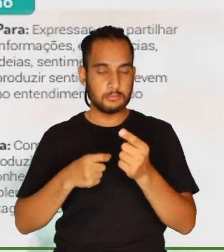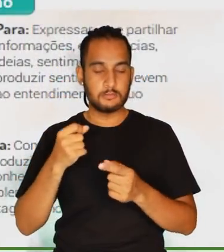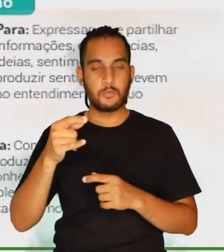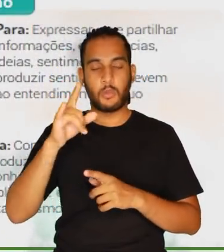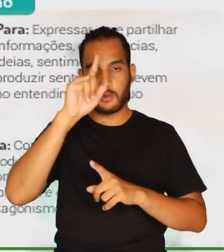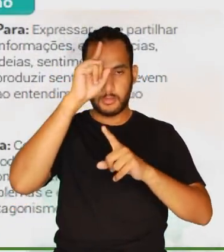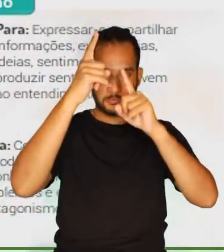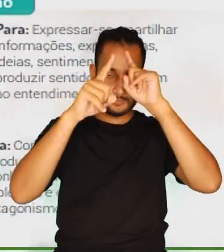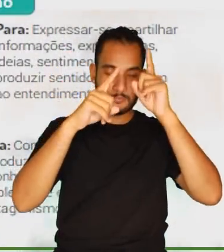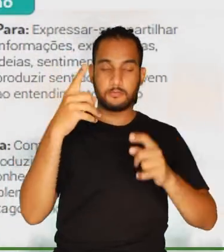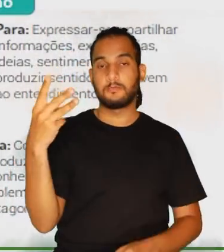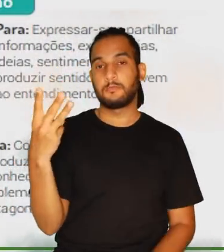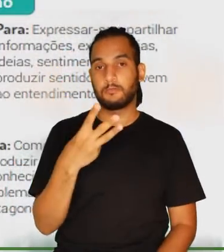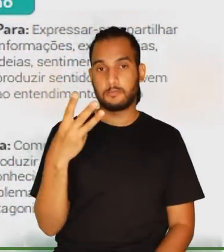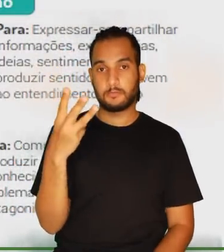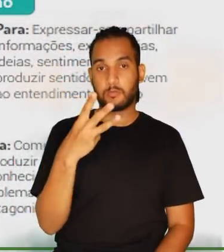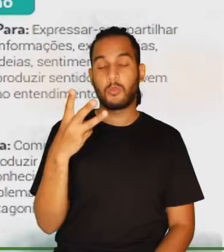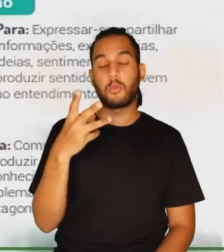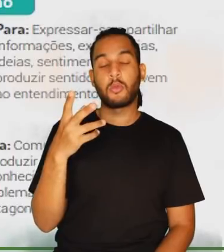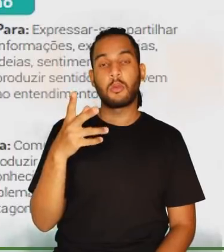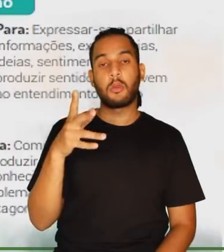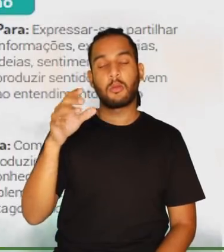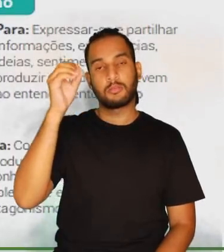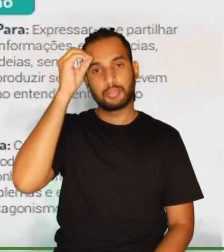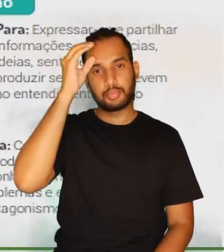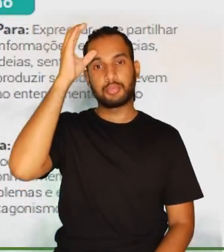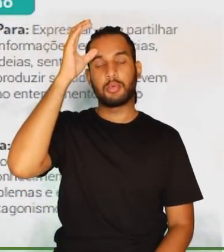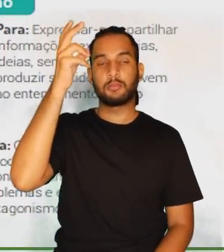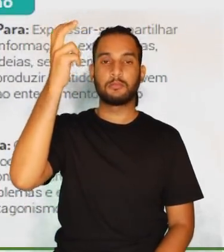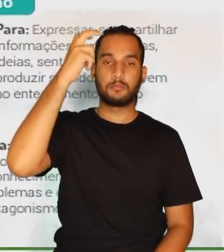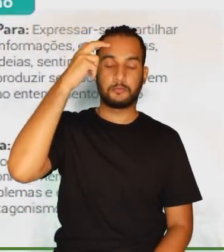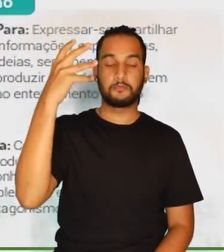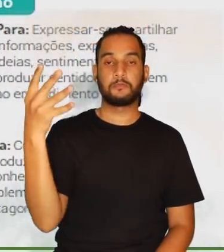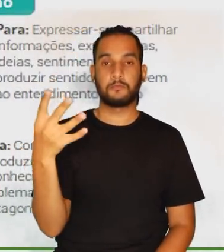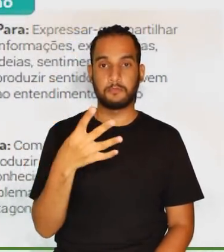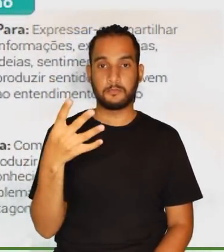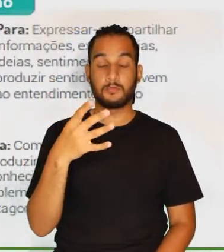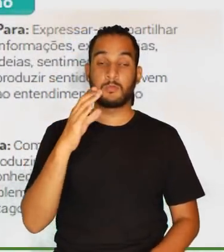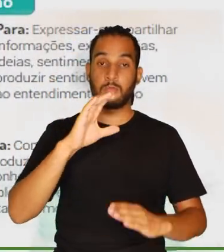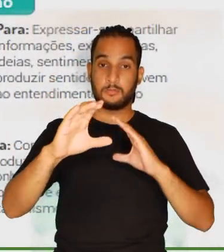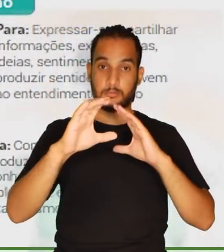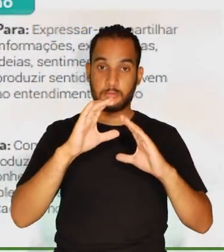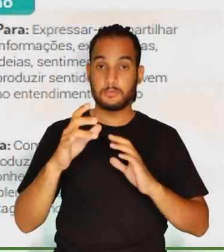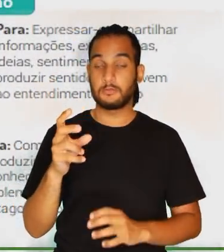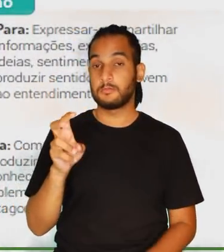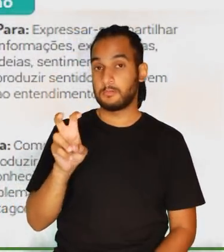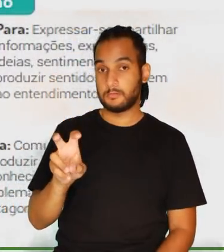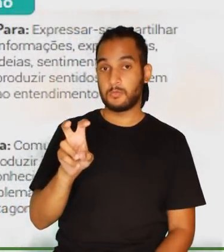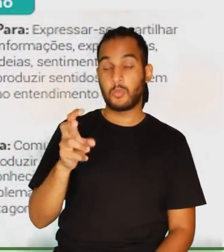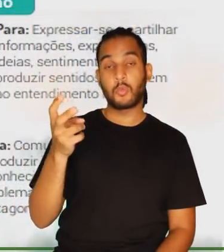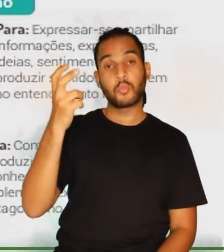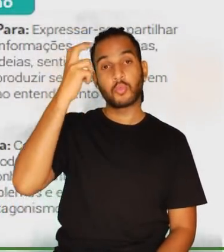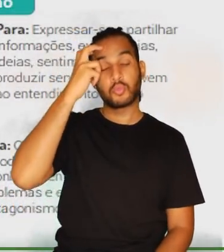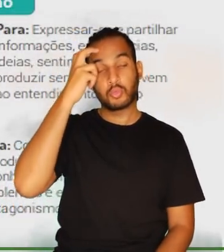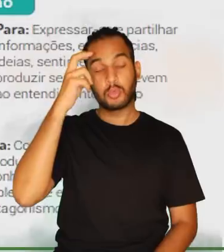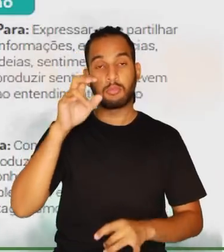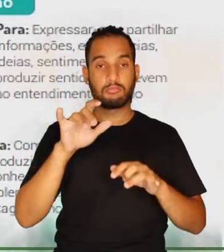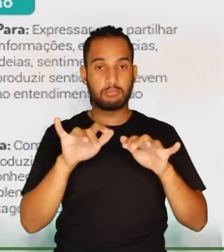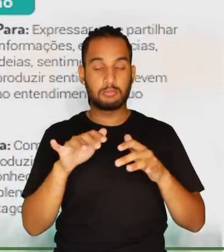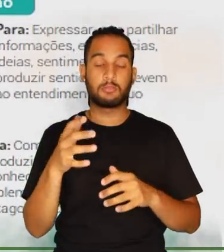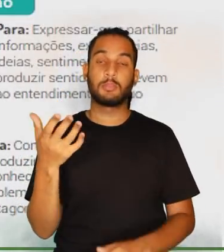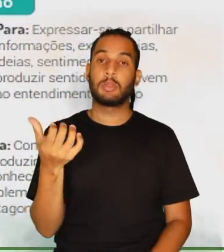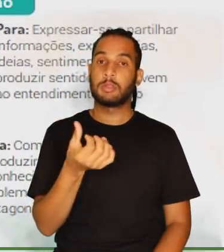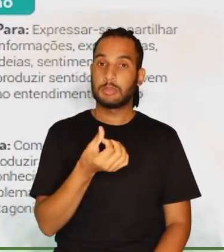científico crítico e criativo, 3, repertório cultural, 4, comunicação, 5,